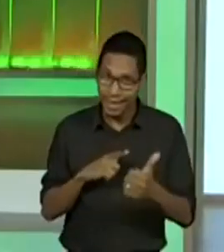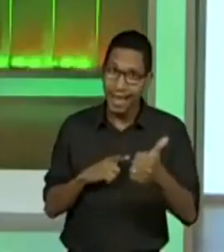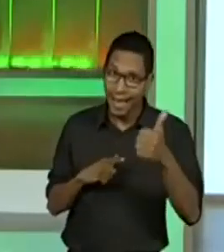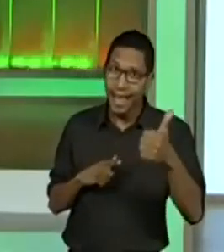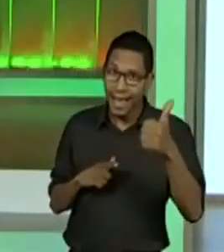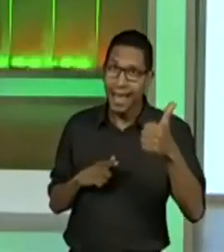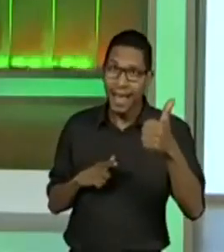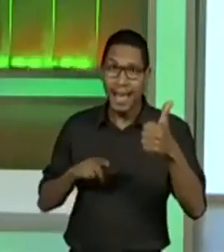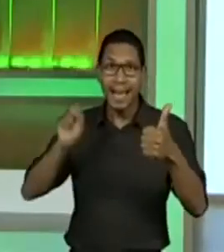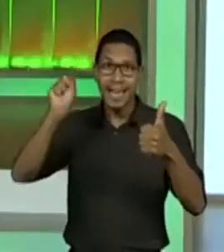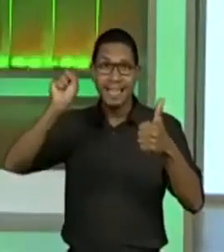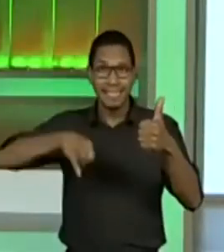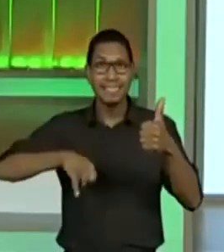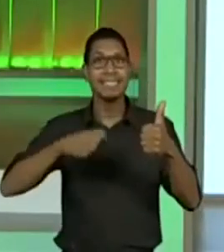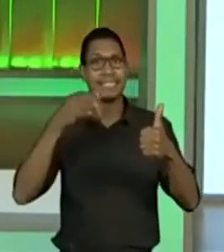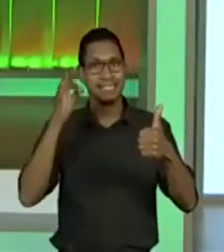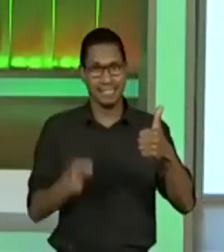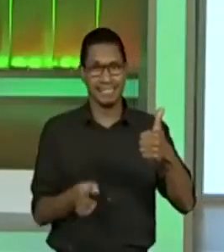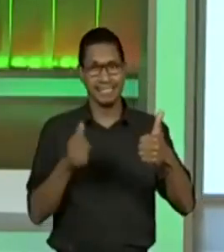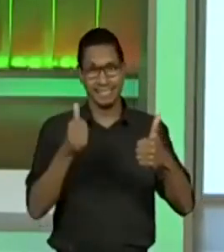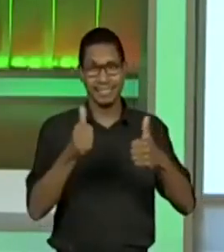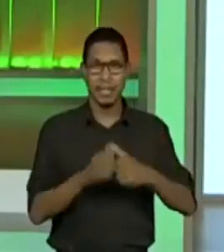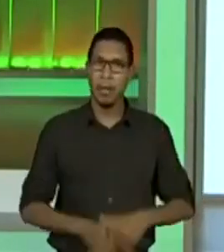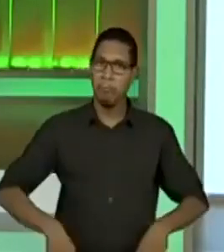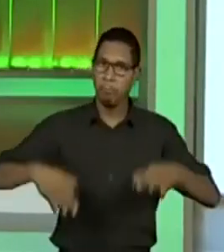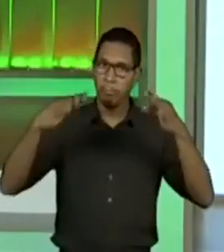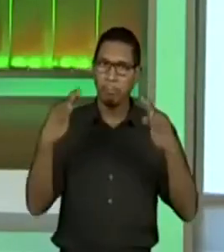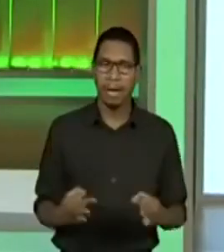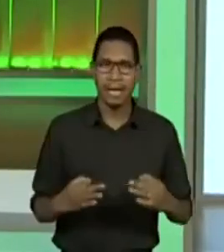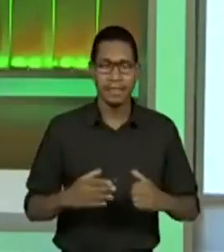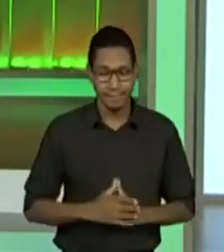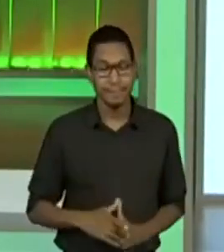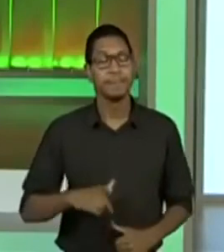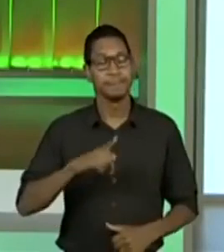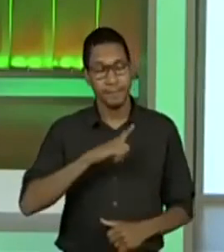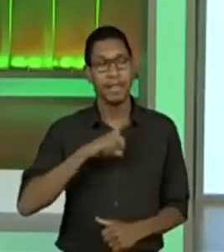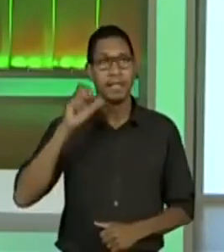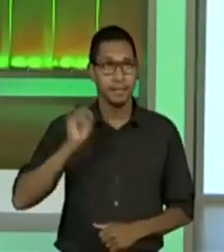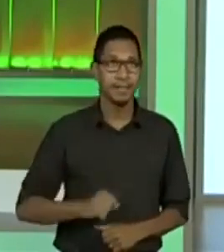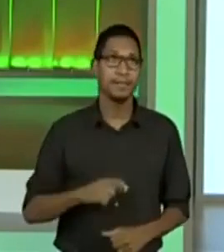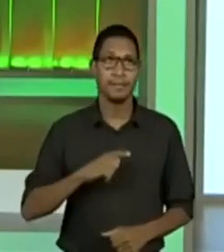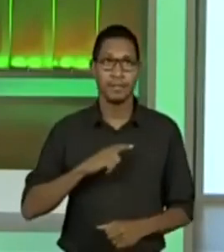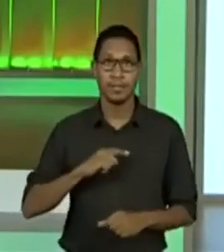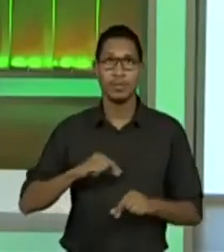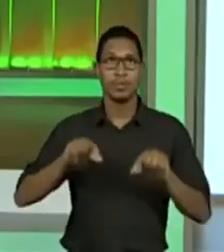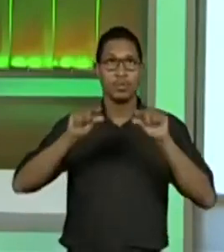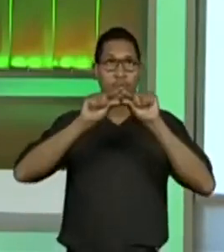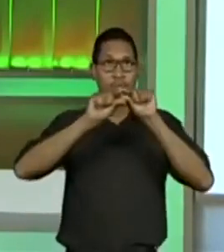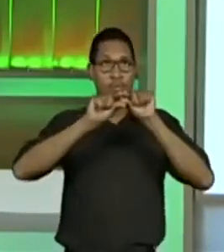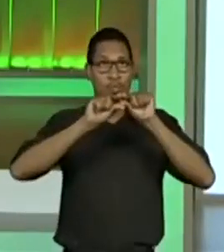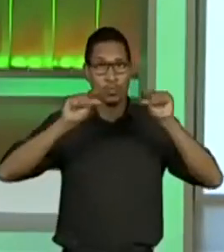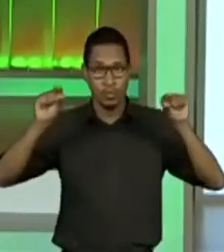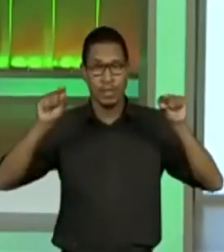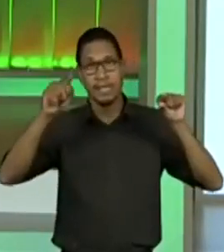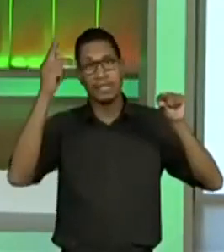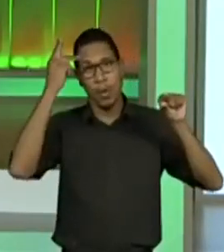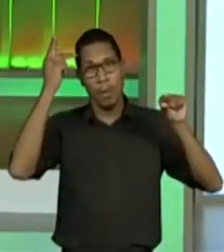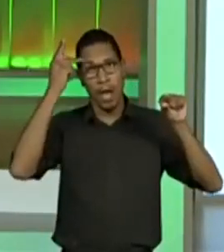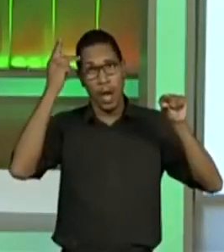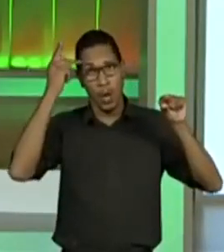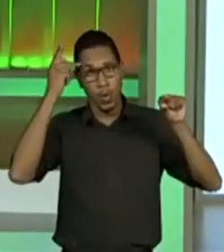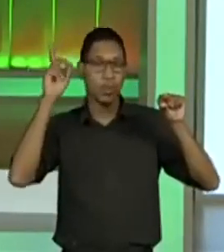está todo mundo falando que está no lugar certo, perfeito. Nós temos o cabeçalho como nosso item aqui,